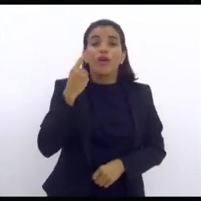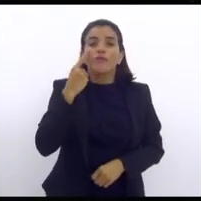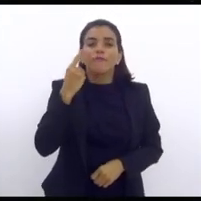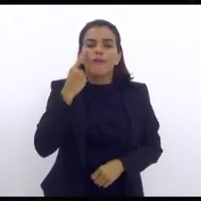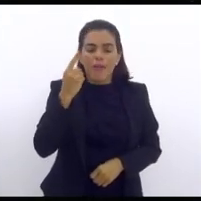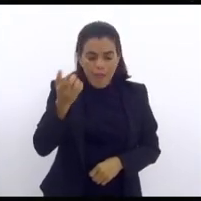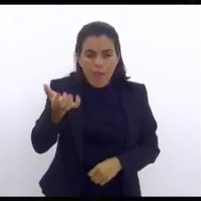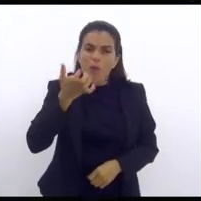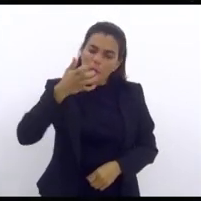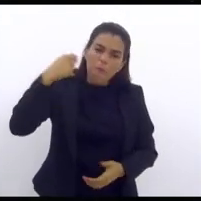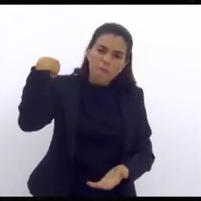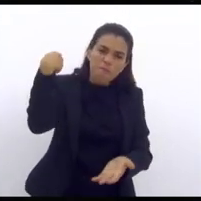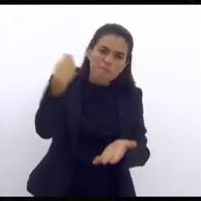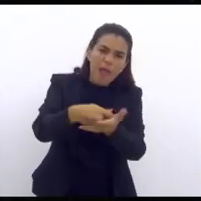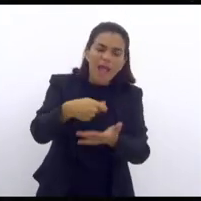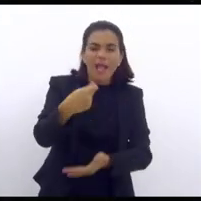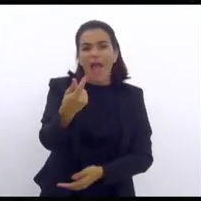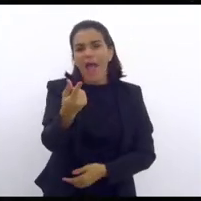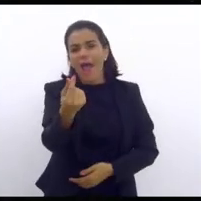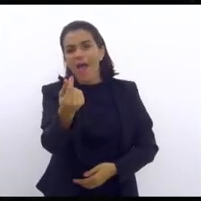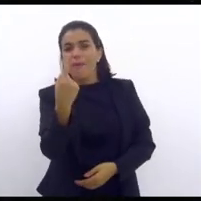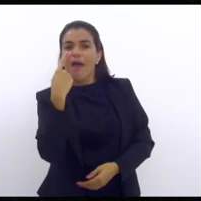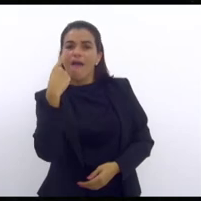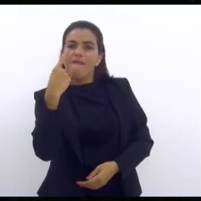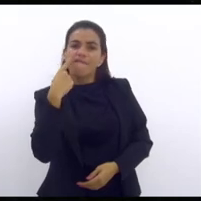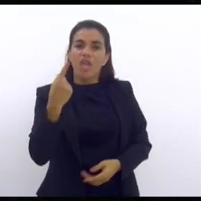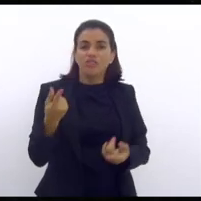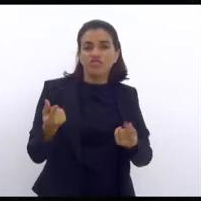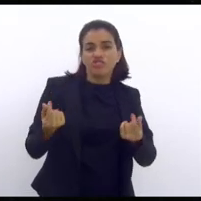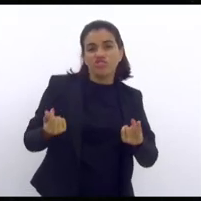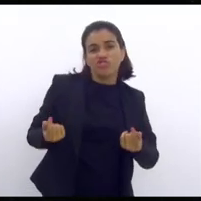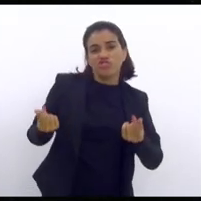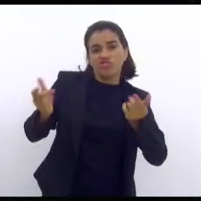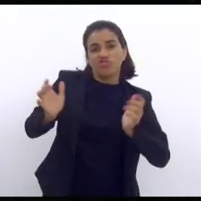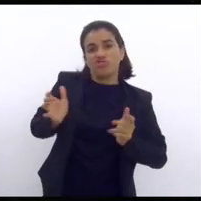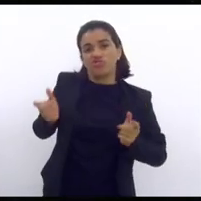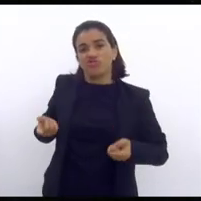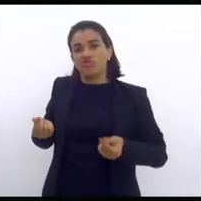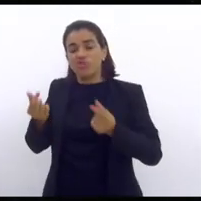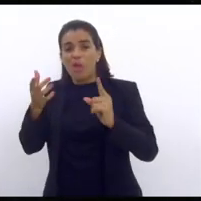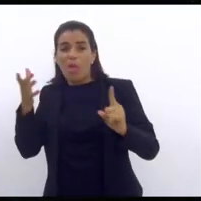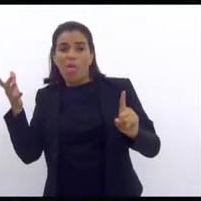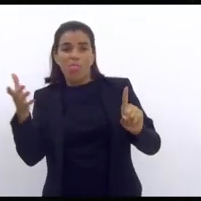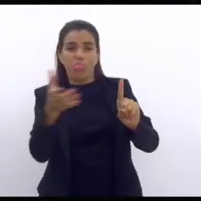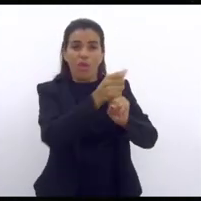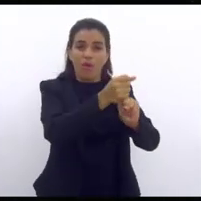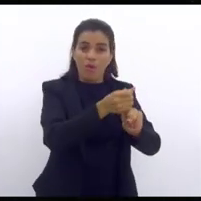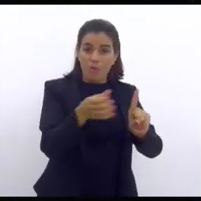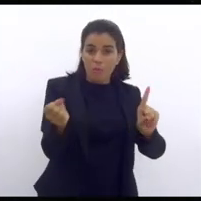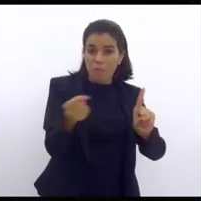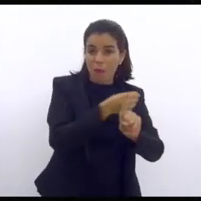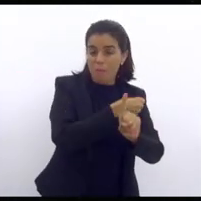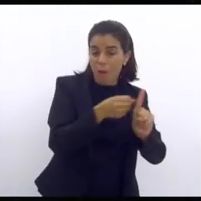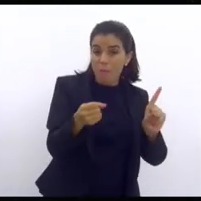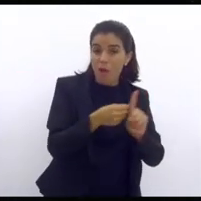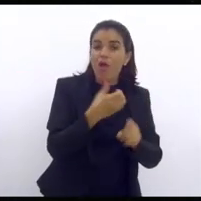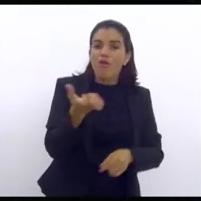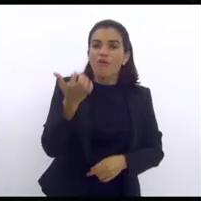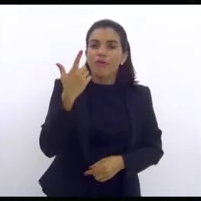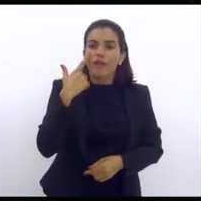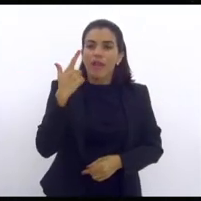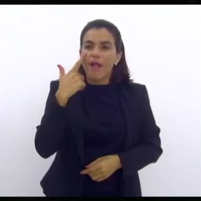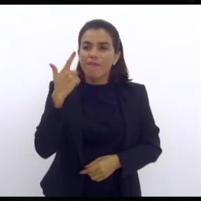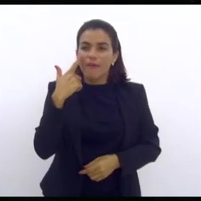Eu queria. Eu pagava para ver os playboys justiceiros pegando aquele bando que pegou o seu bechimol. Ah, eu queria ver.